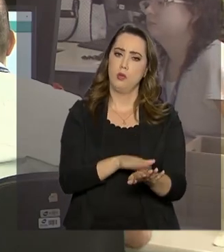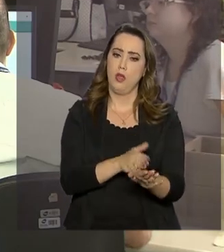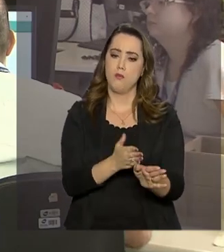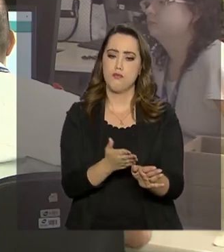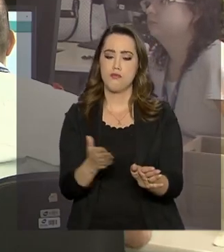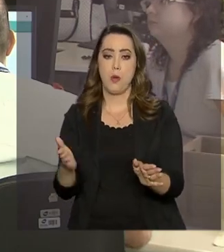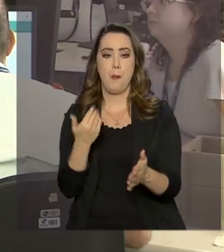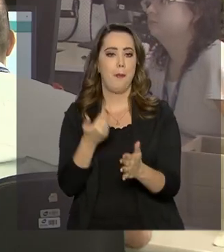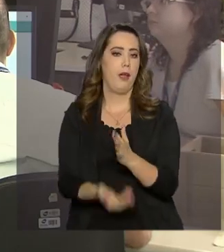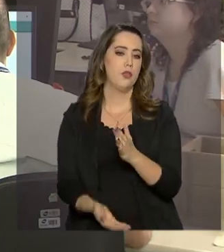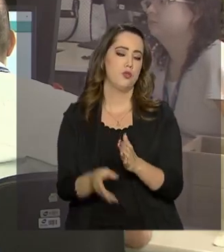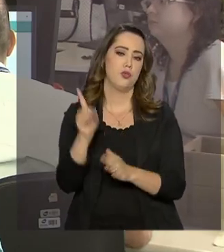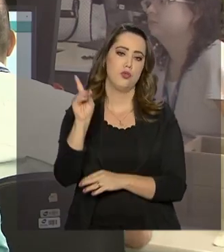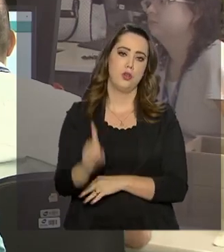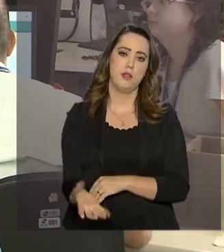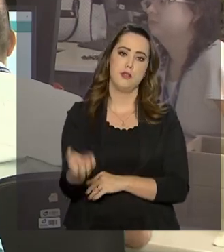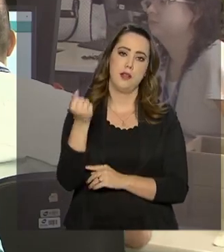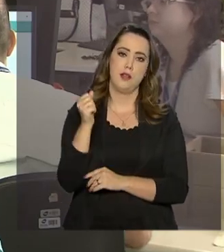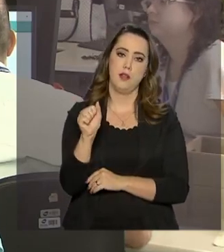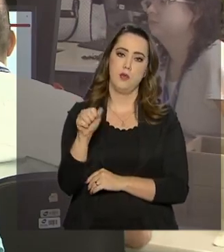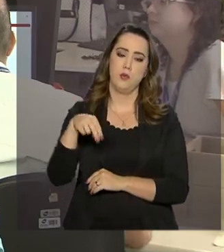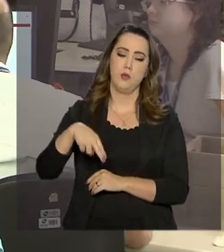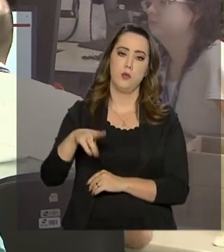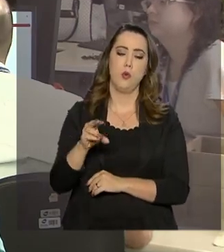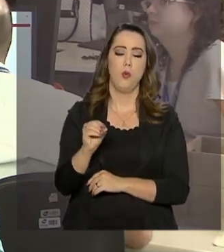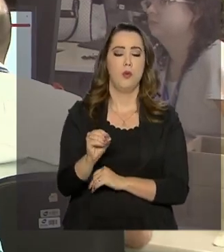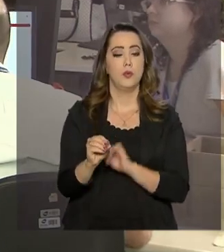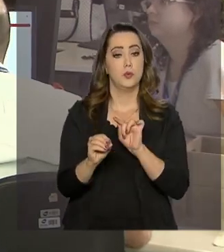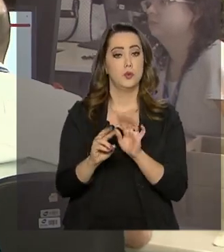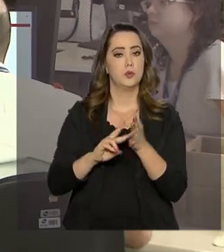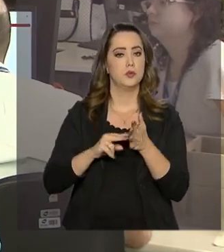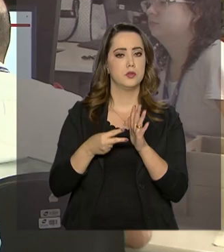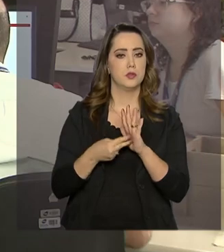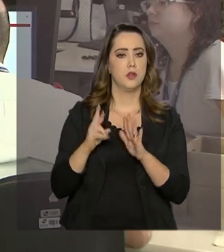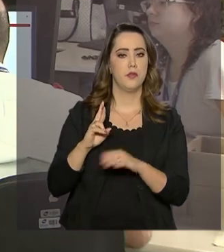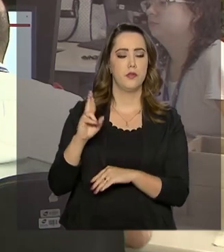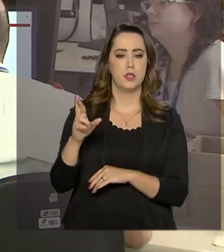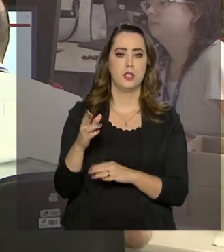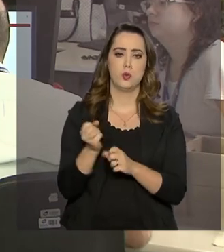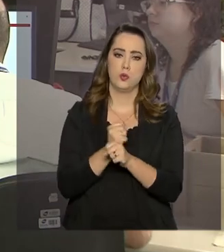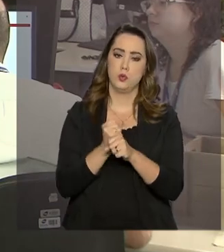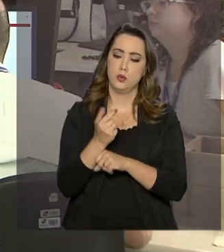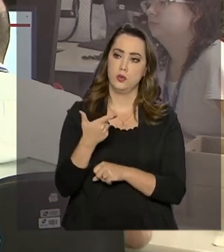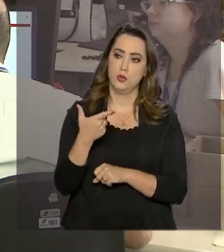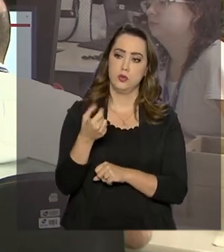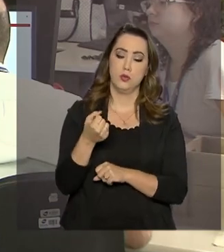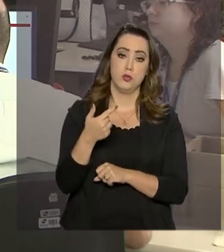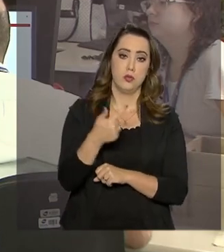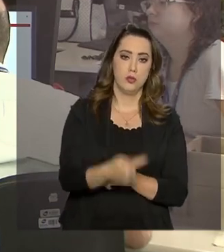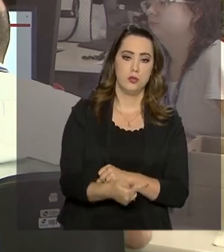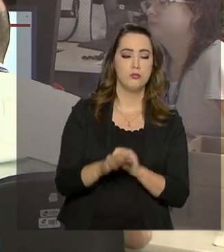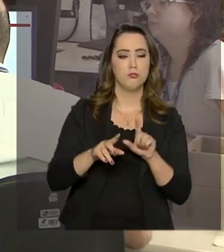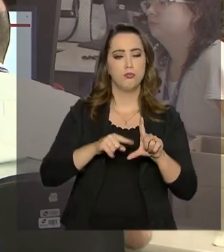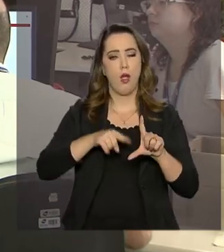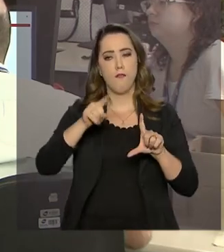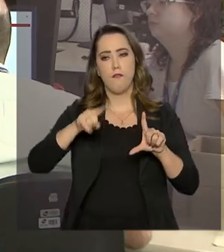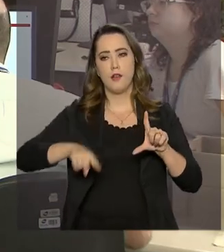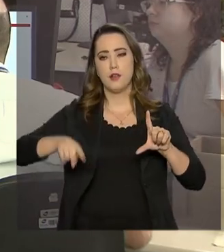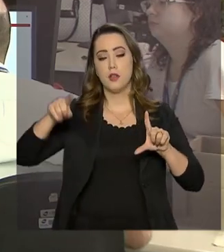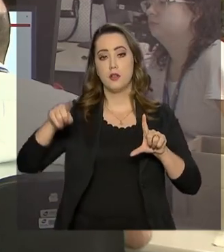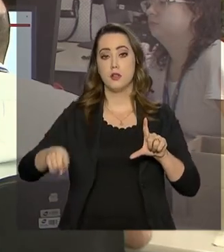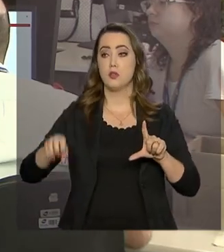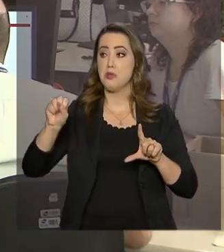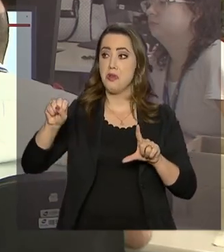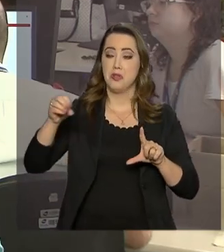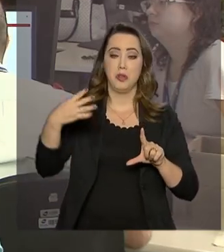o trabalhador perde o direito ao abono salarial. O pagamento é referente ao ano de 2017. O valor varia de R$ 84 a R